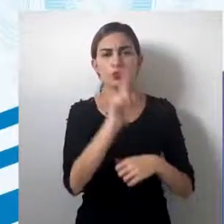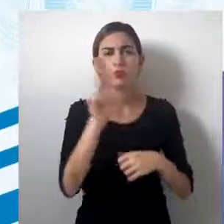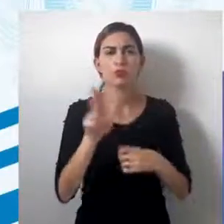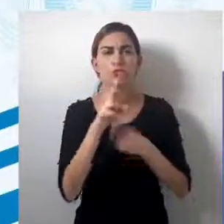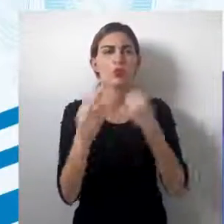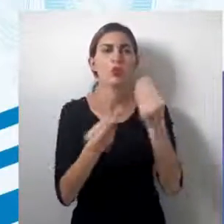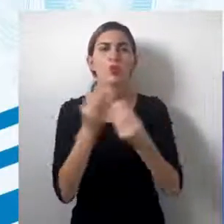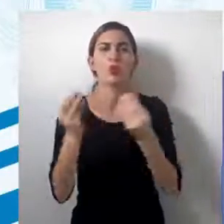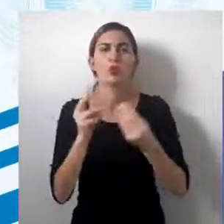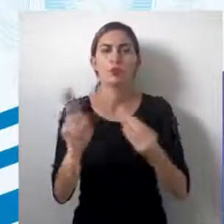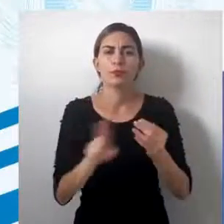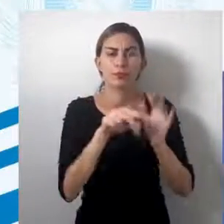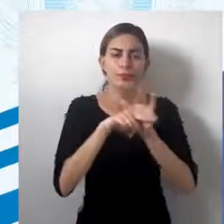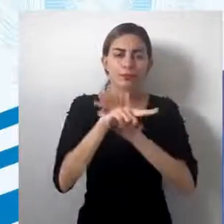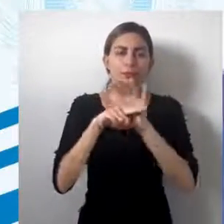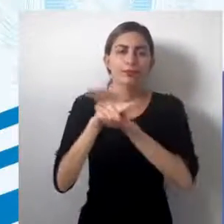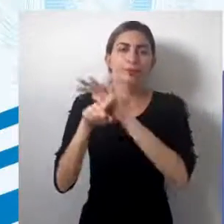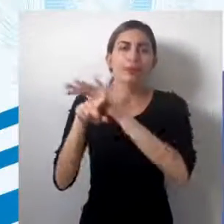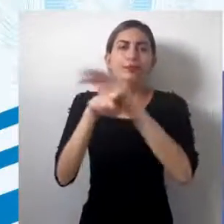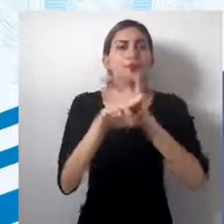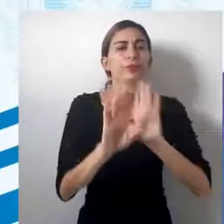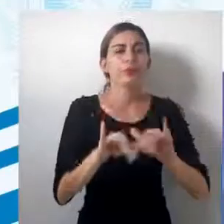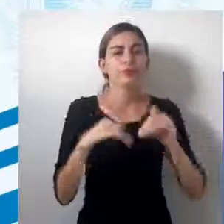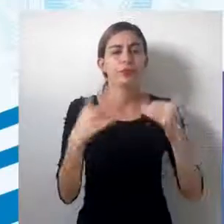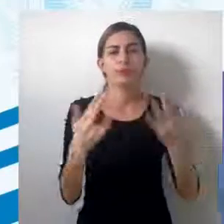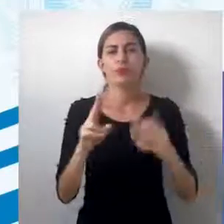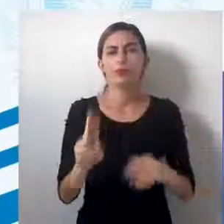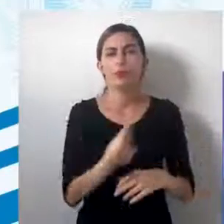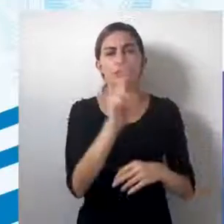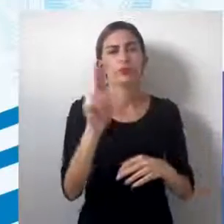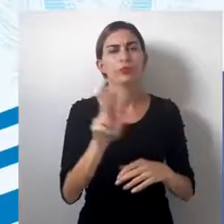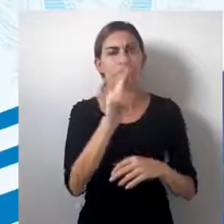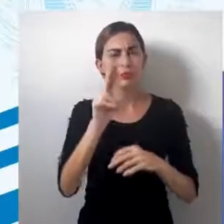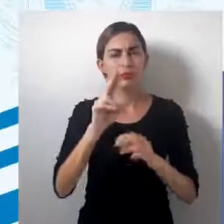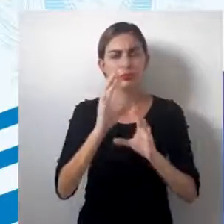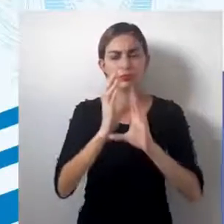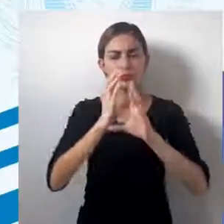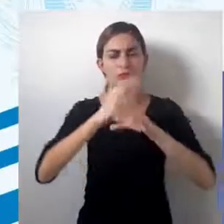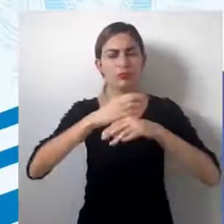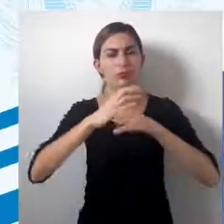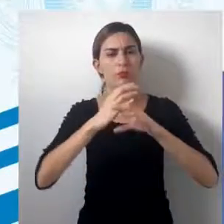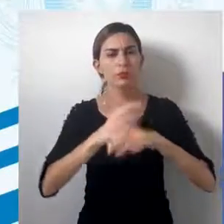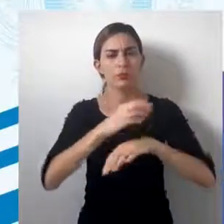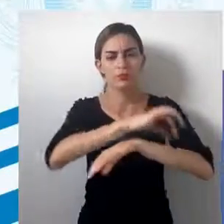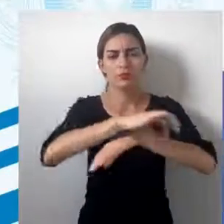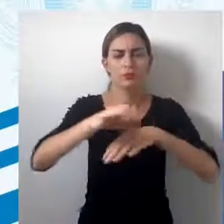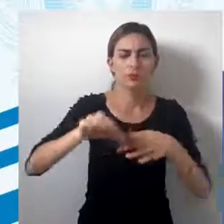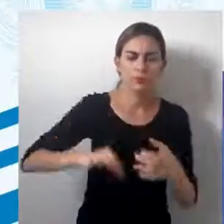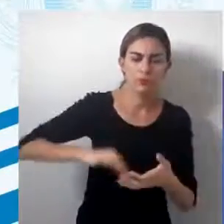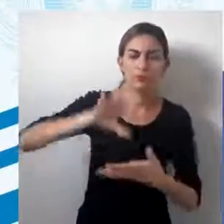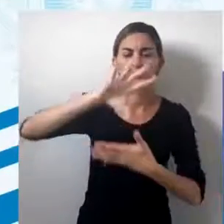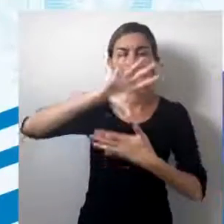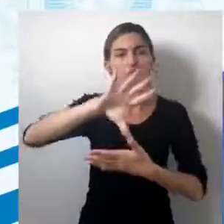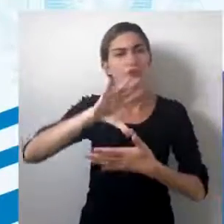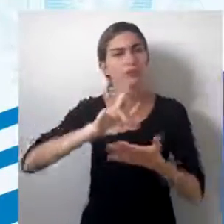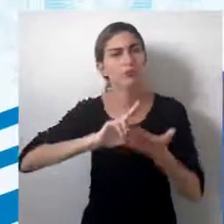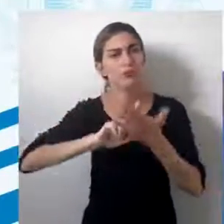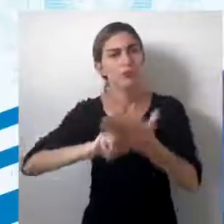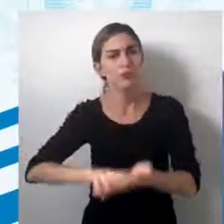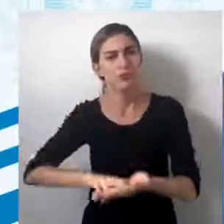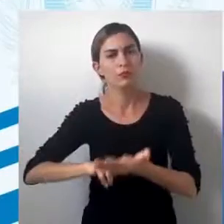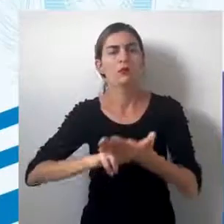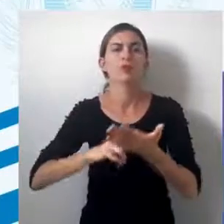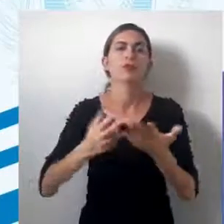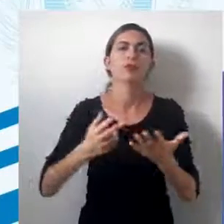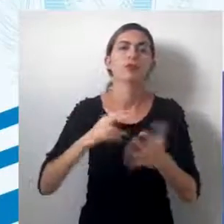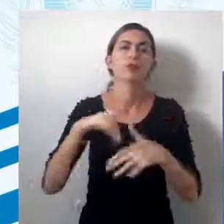não é? Como um instrumento de análise, qual que é a utilidade da ciência cartográfica em relação à dinâmica